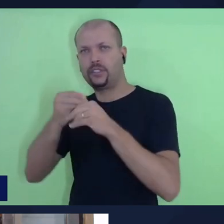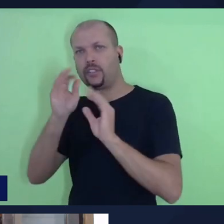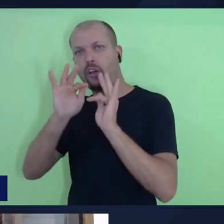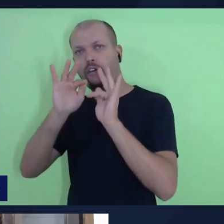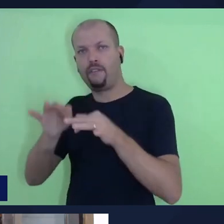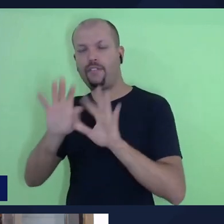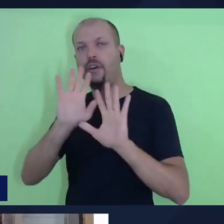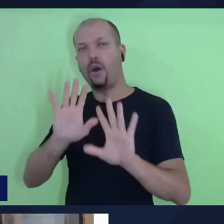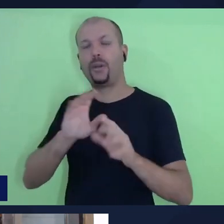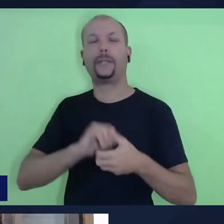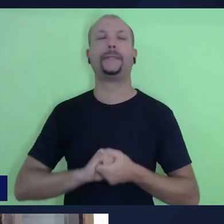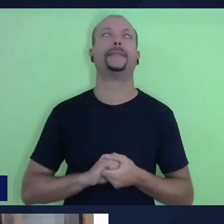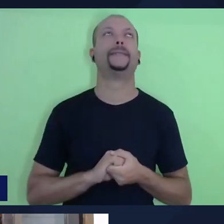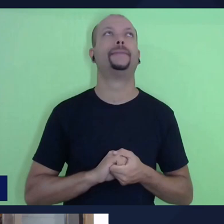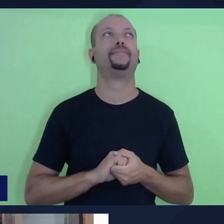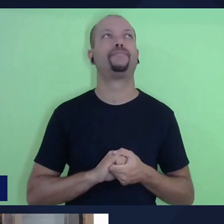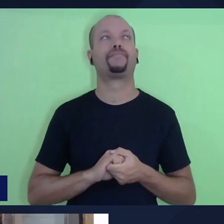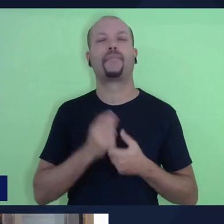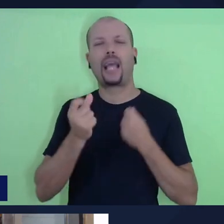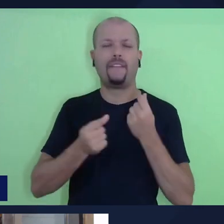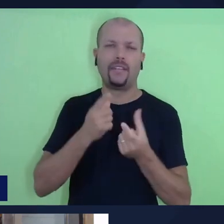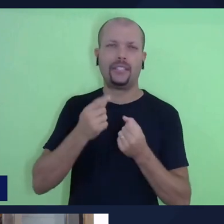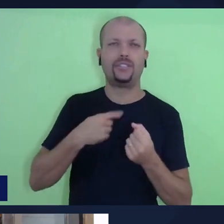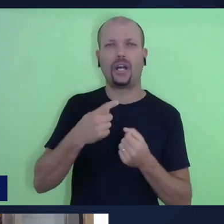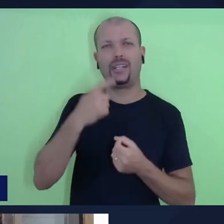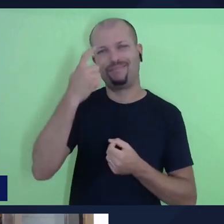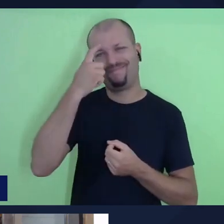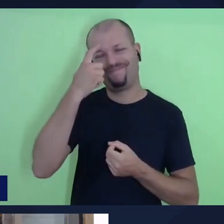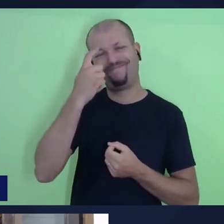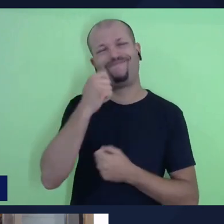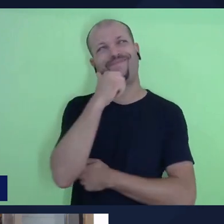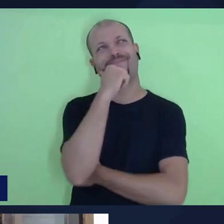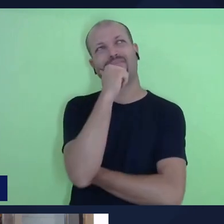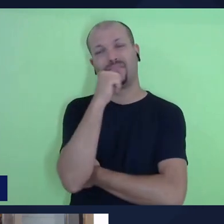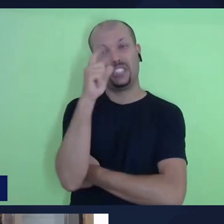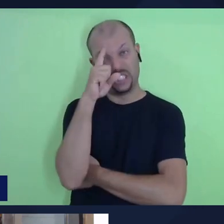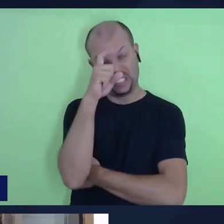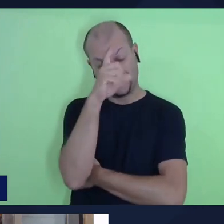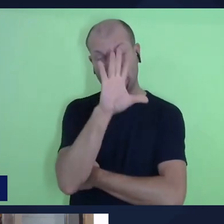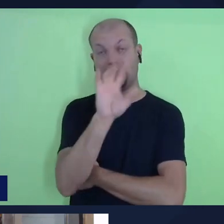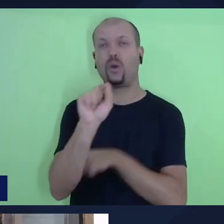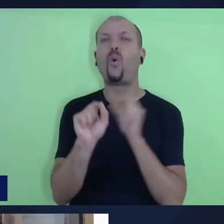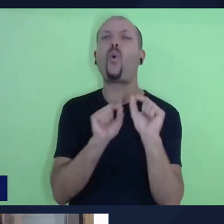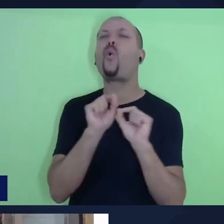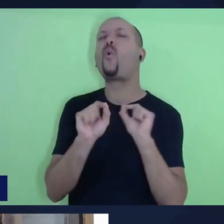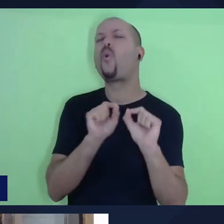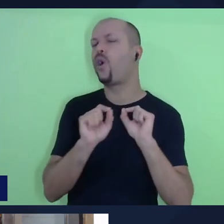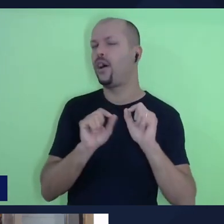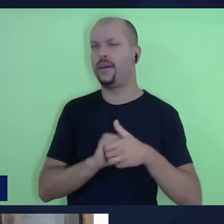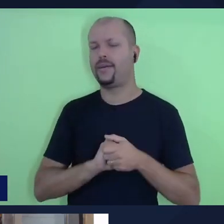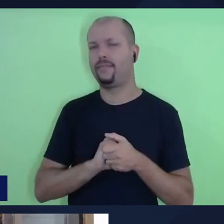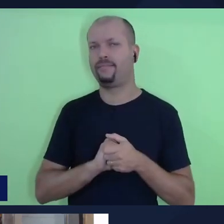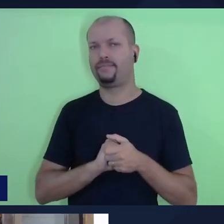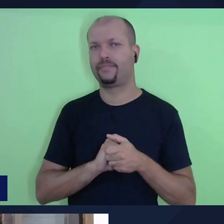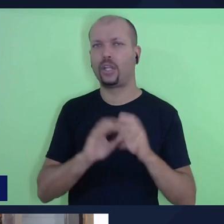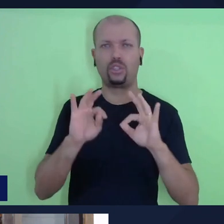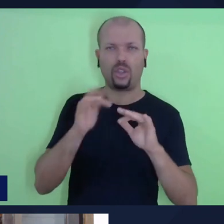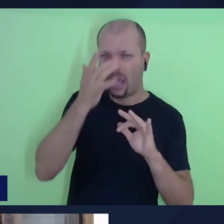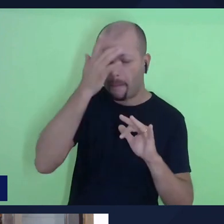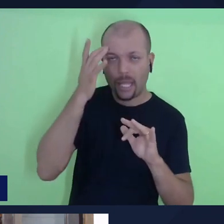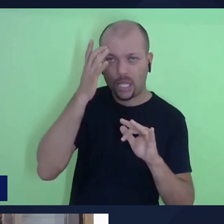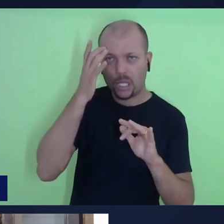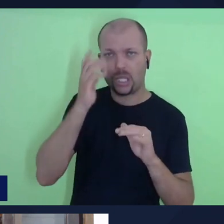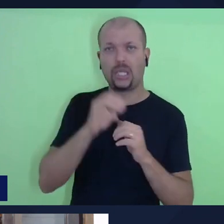muitas vezes a gente tem um pouco de dificuldade aqui, porque nem todas as pessoas que